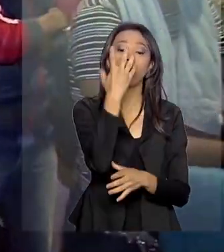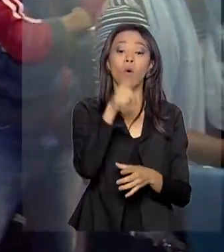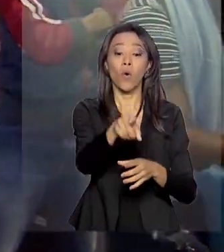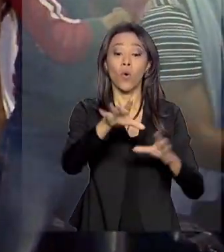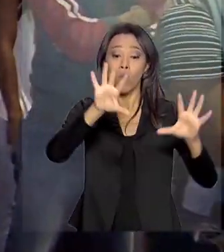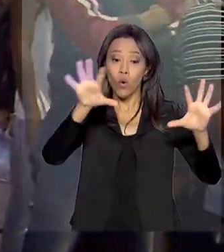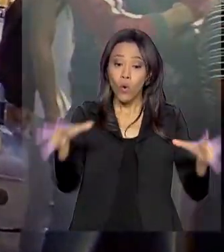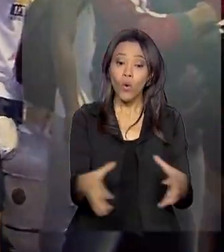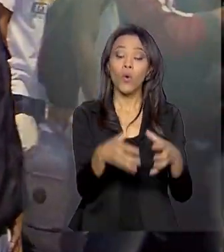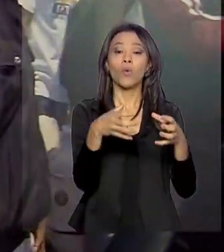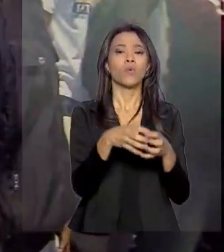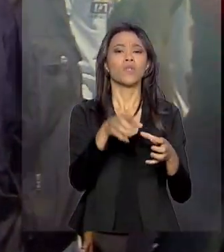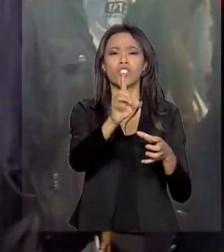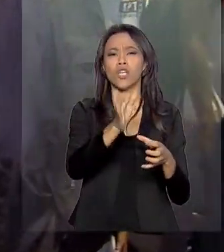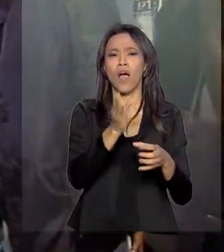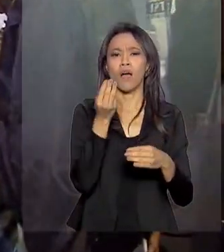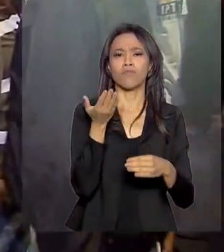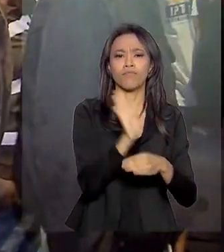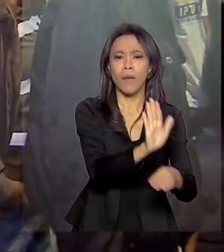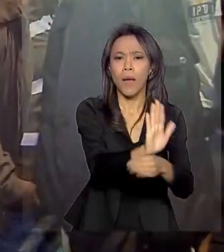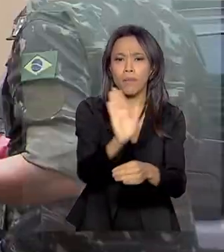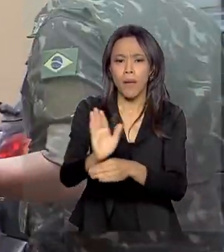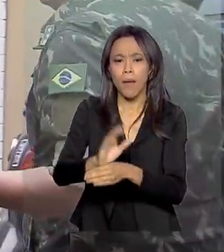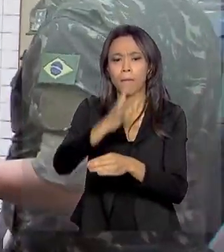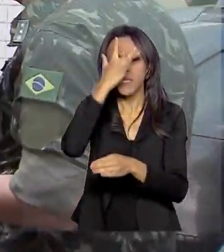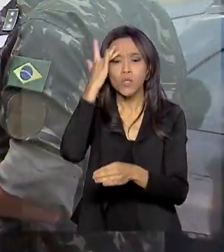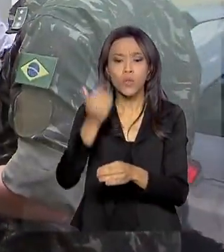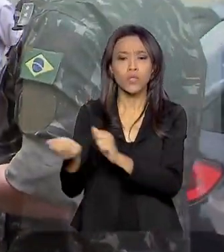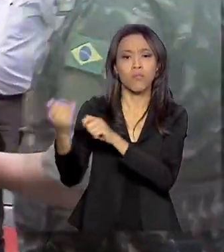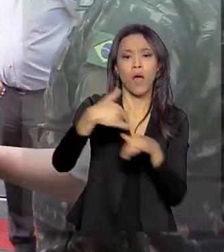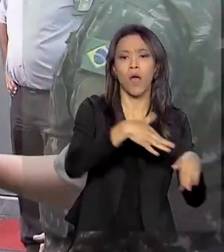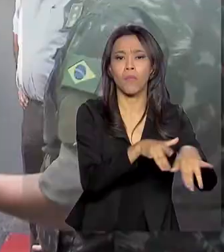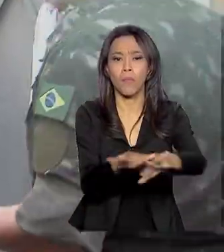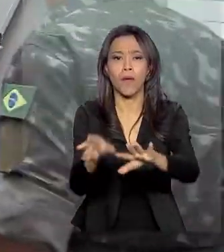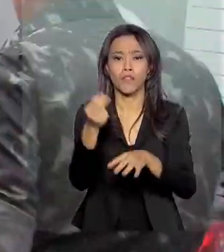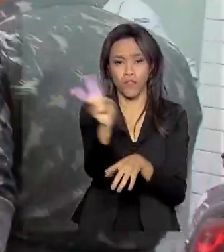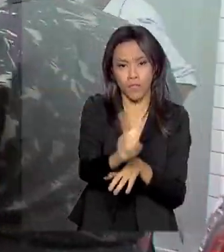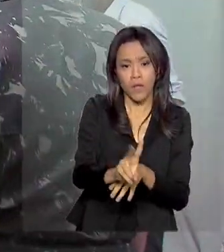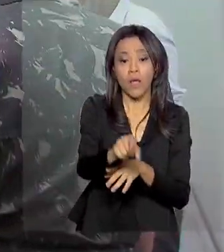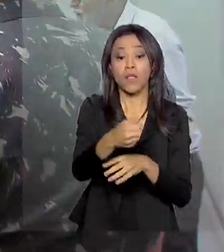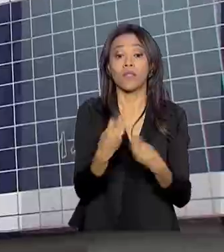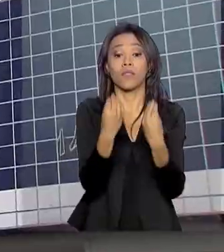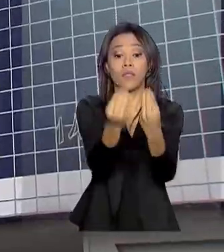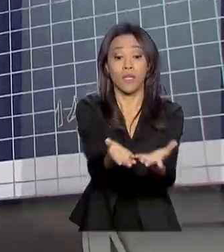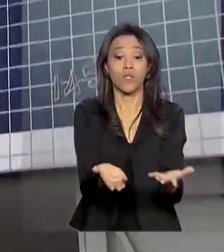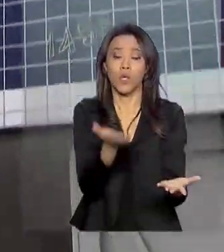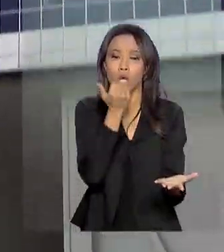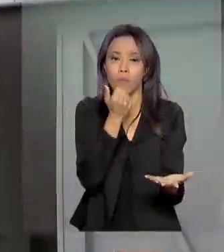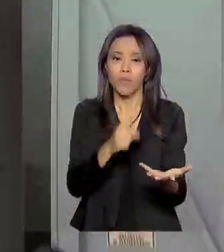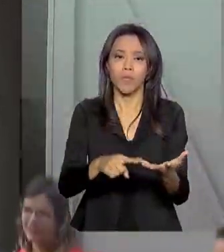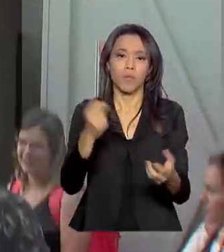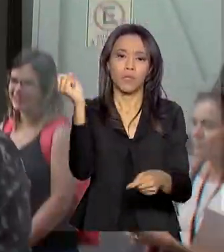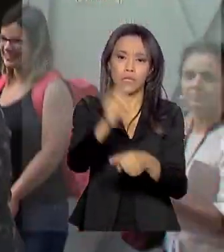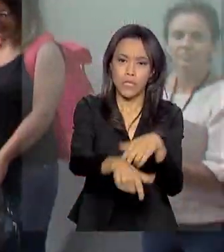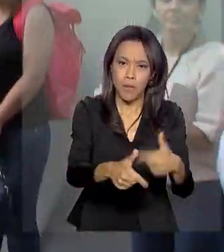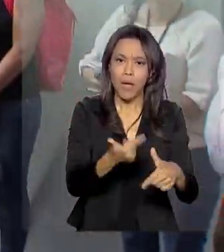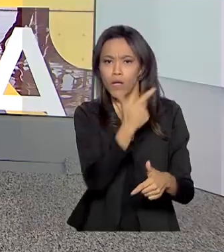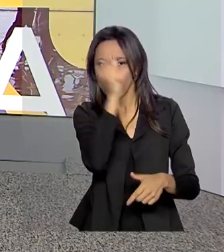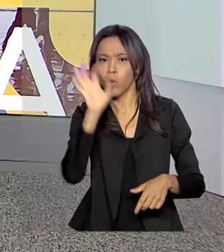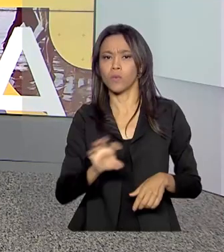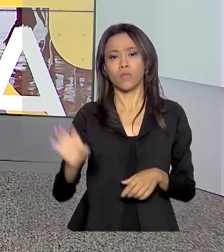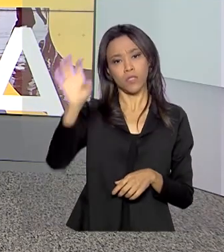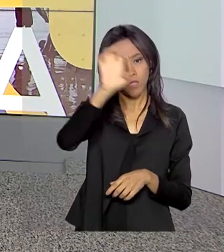atendeu mais de 15 mil refugiados, oferecendo abrigo, alimentação e emprego para eles em outros estados.